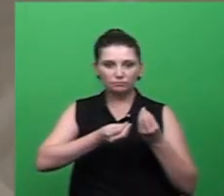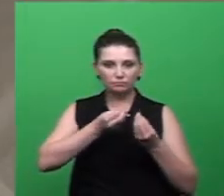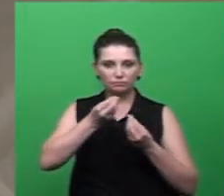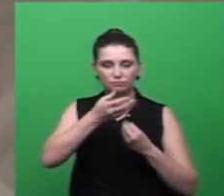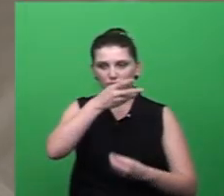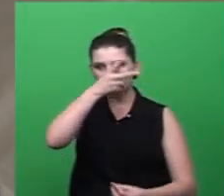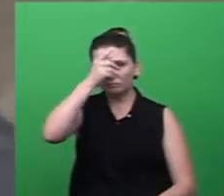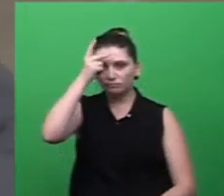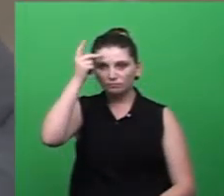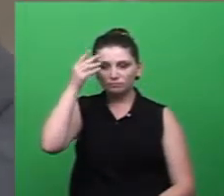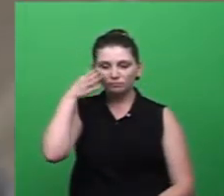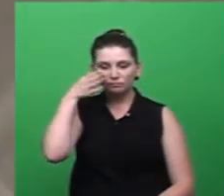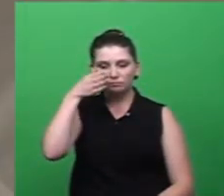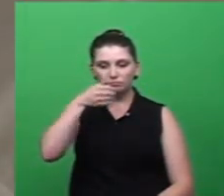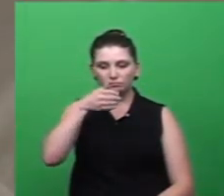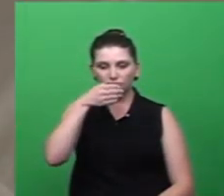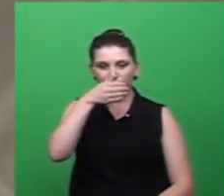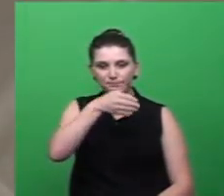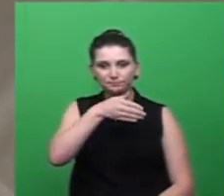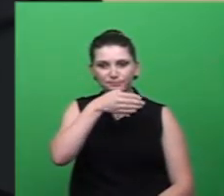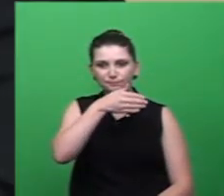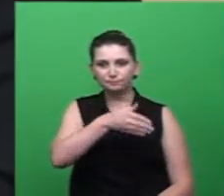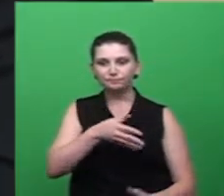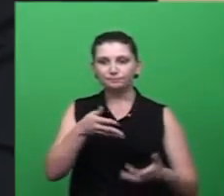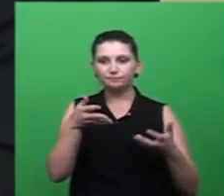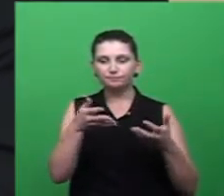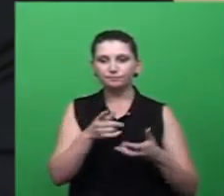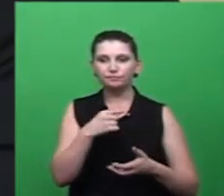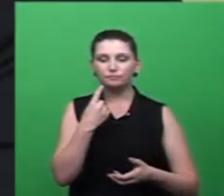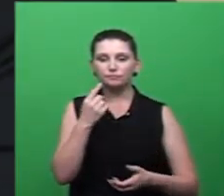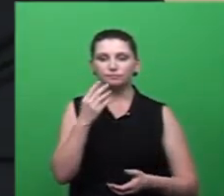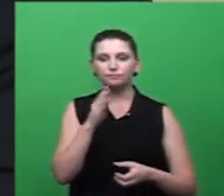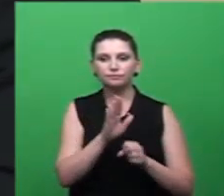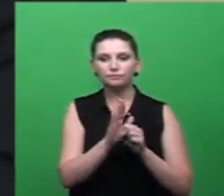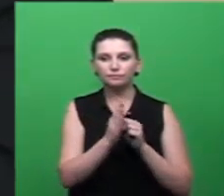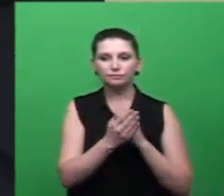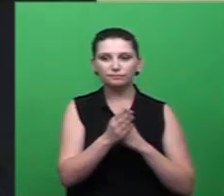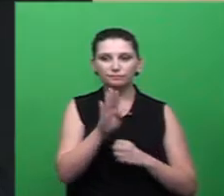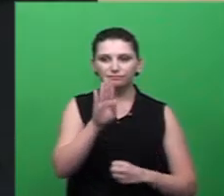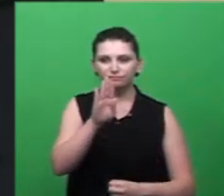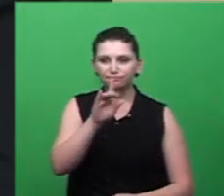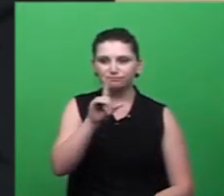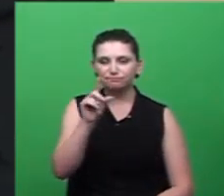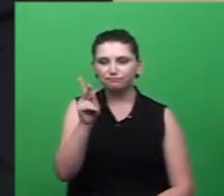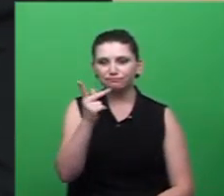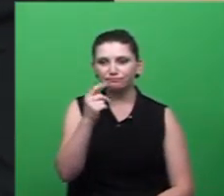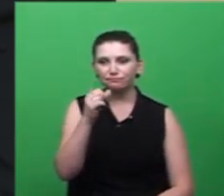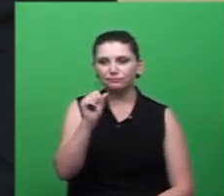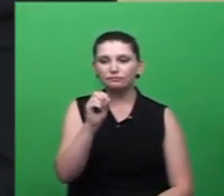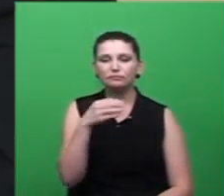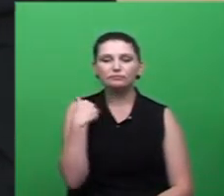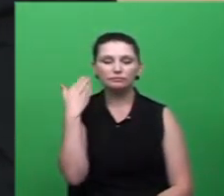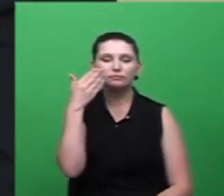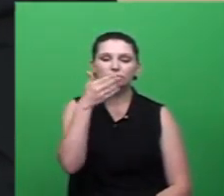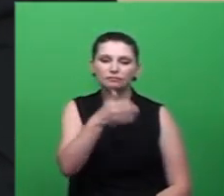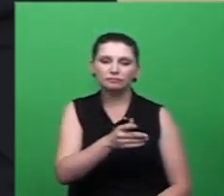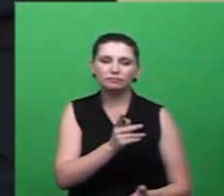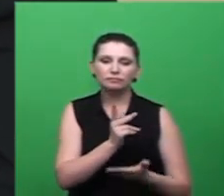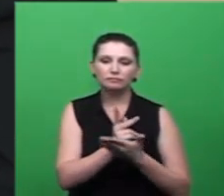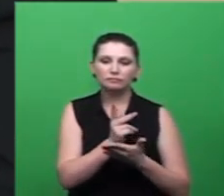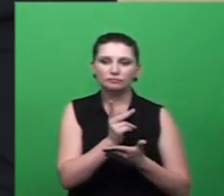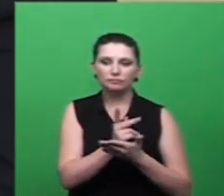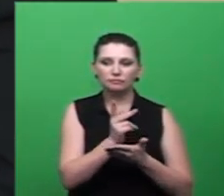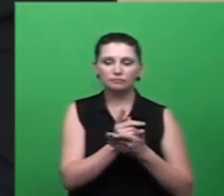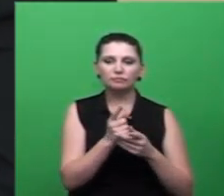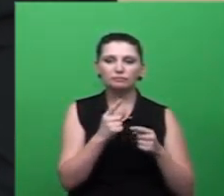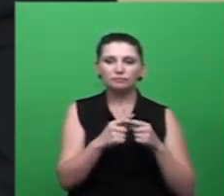município então a gente justamente no bairro da quarta linha é o local onde a gente mais tem ação direcionalmente